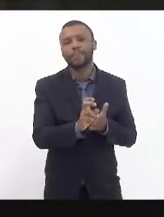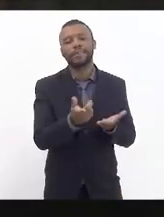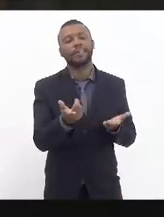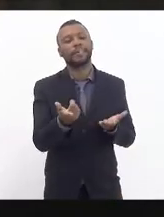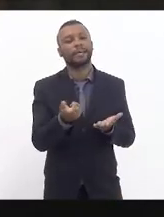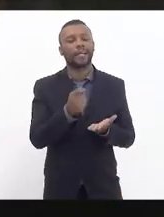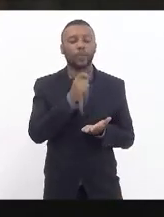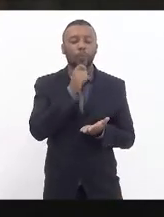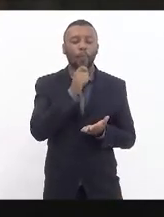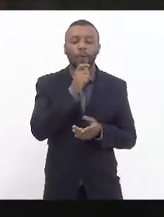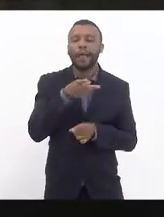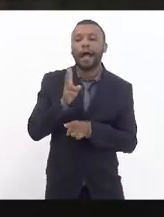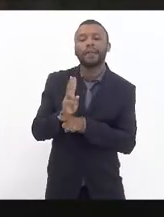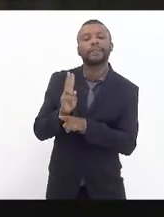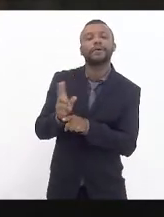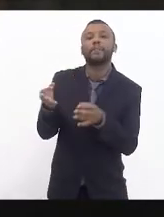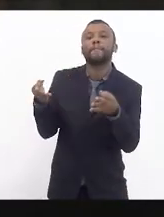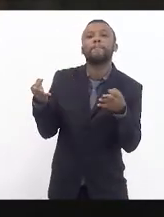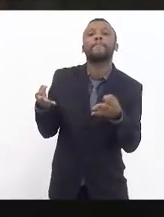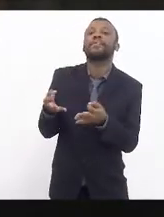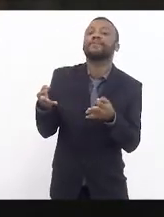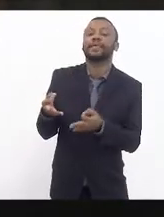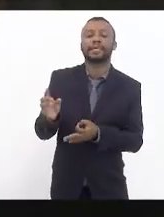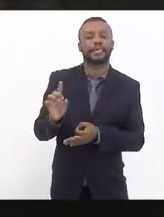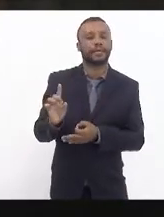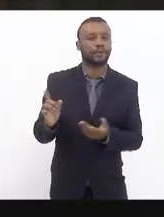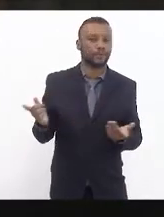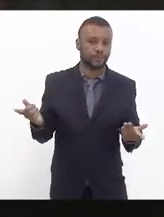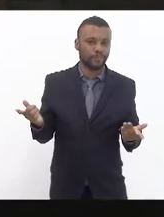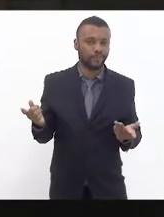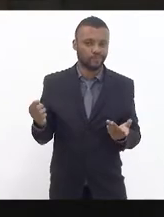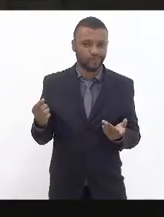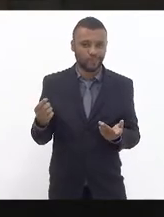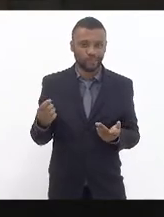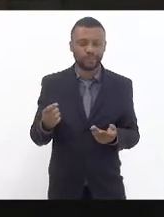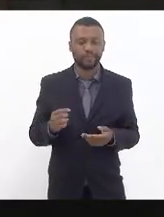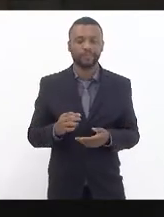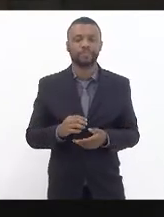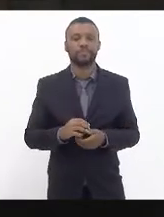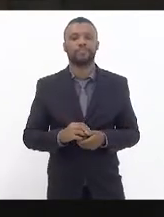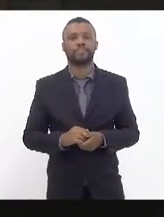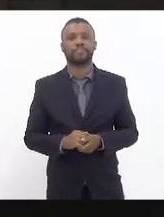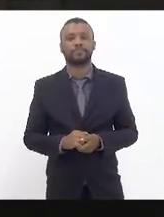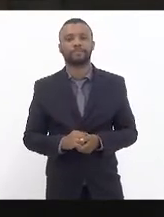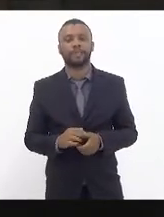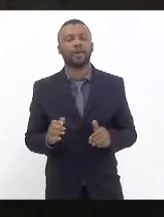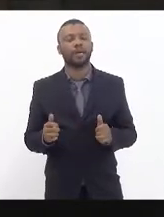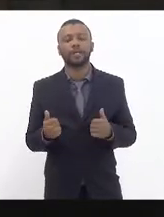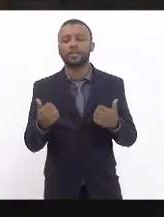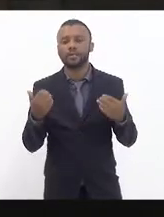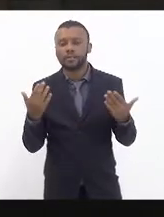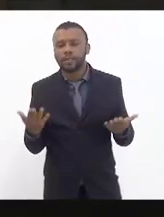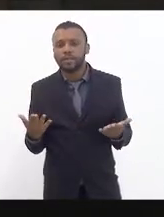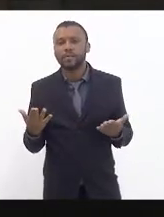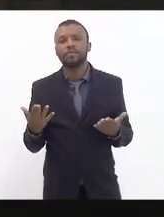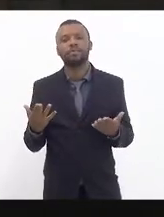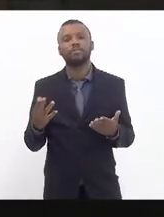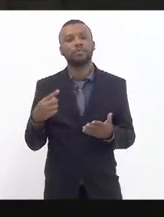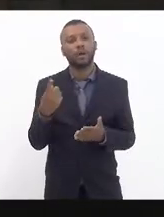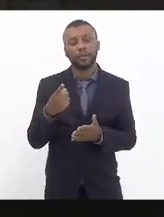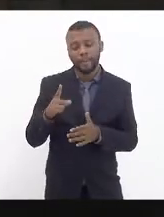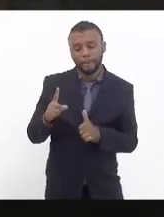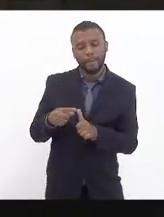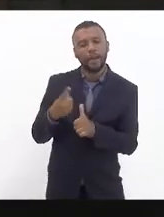forma que vem atender a população da nossa região. E aí na próxima primeira audiência